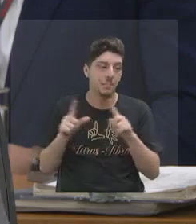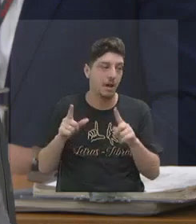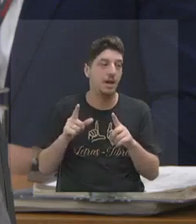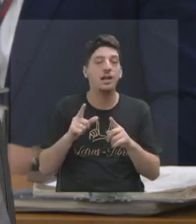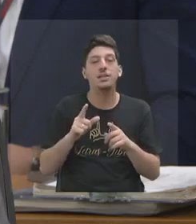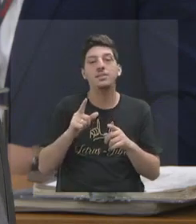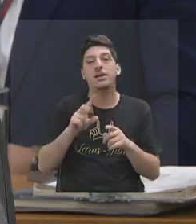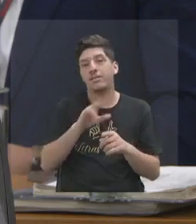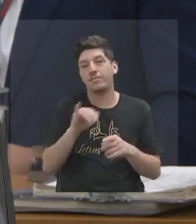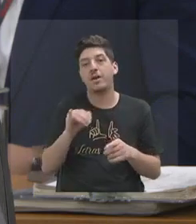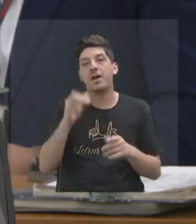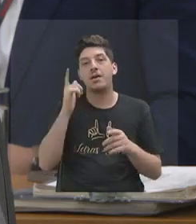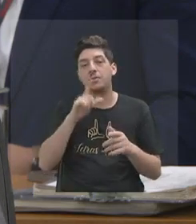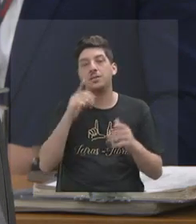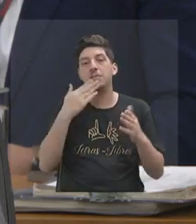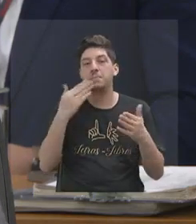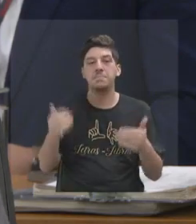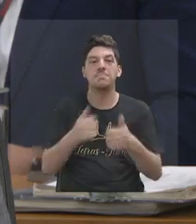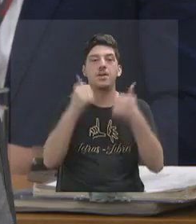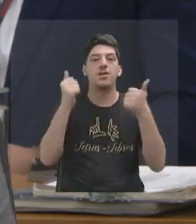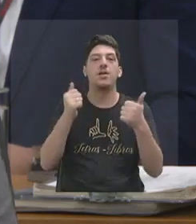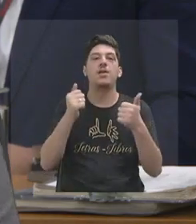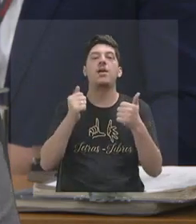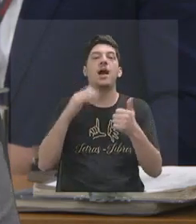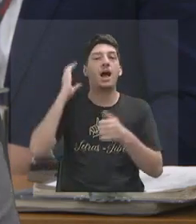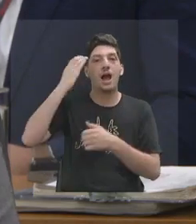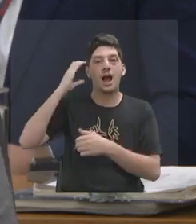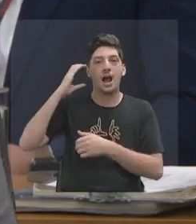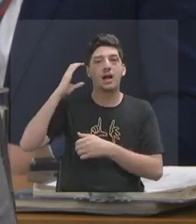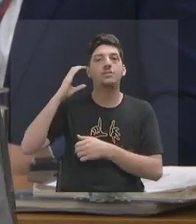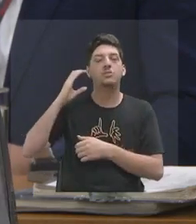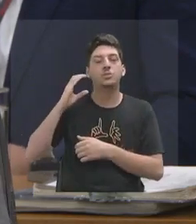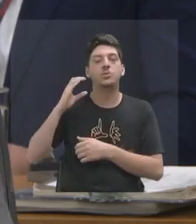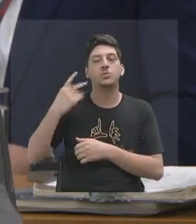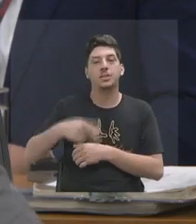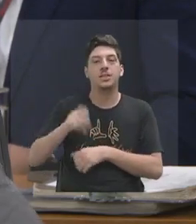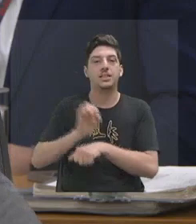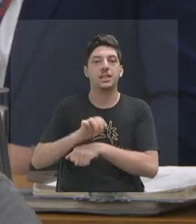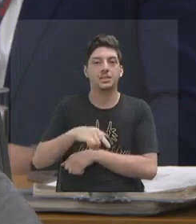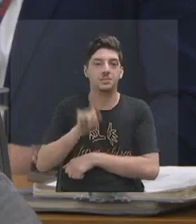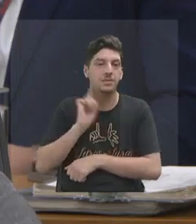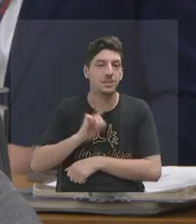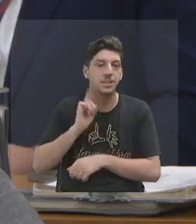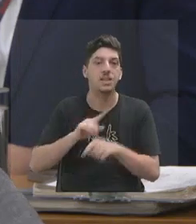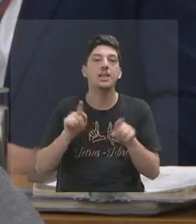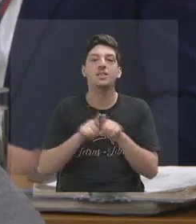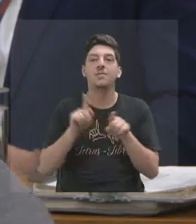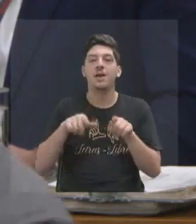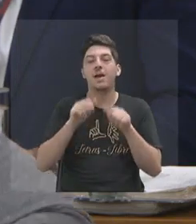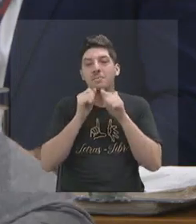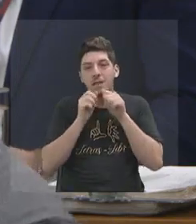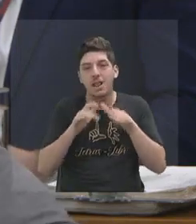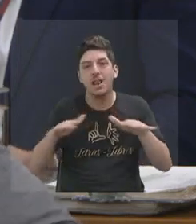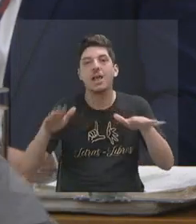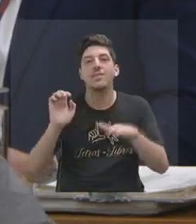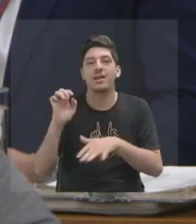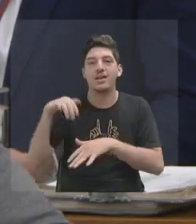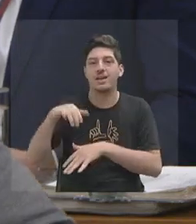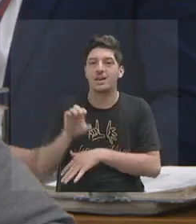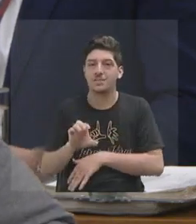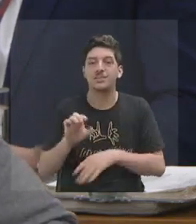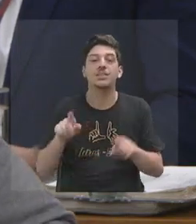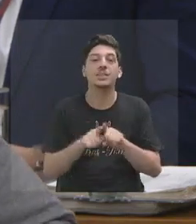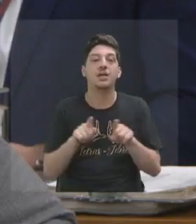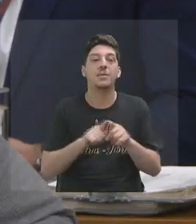melhorar o sinal da inconfidência AM em todo o Estado, então, o que também é uma interiorização da AMC. E tem os dois